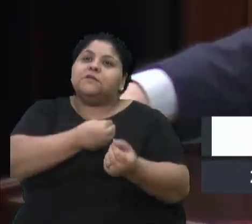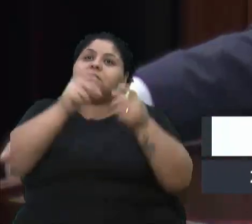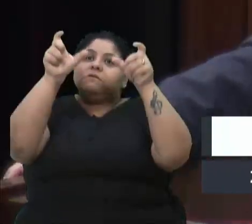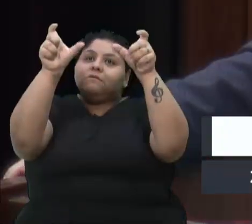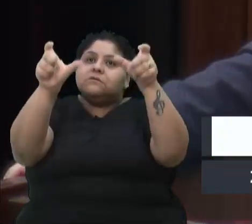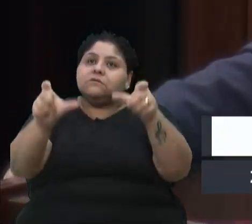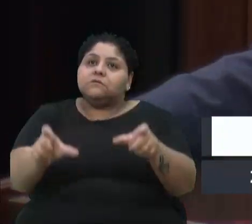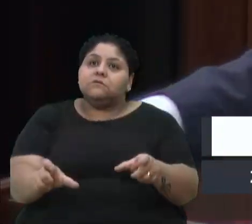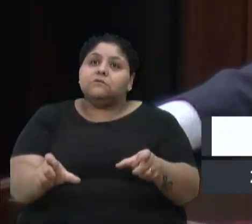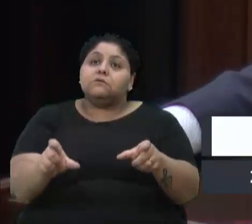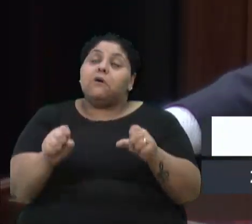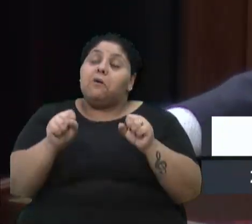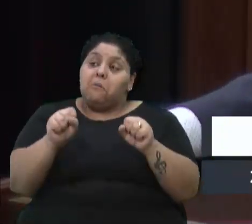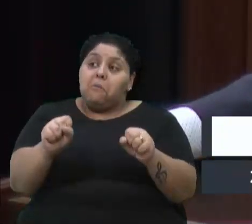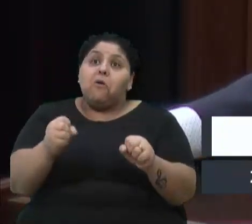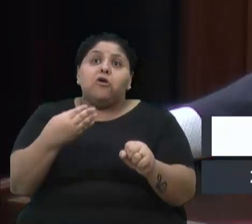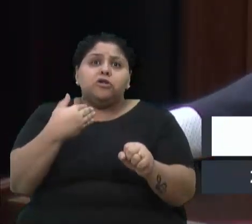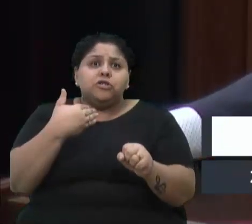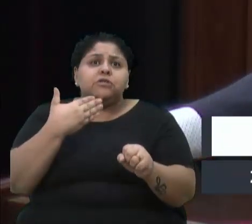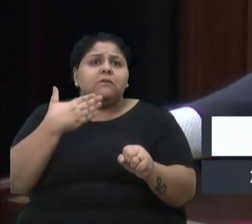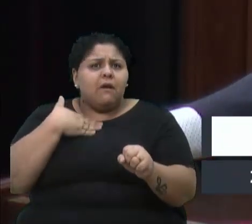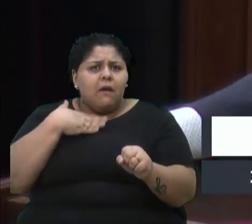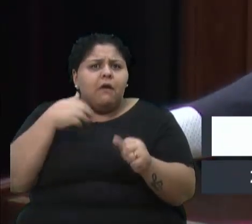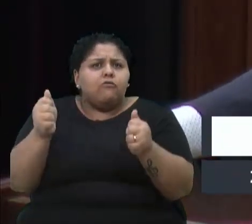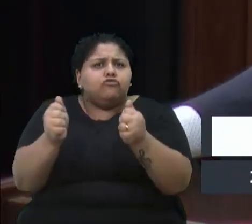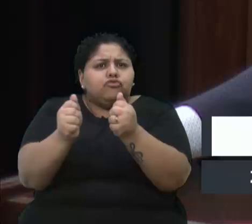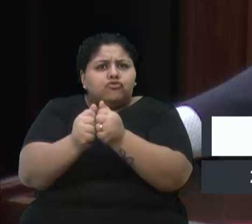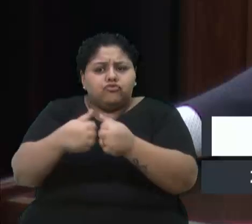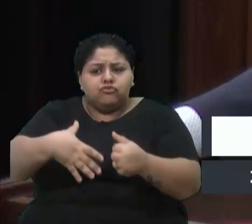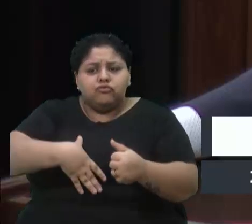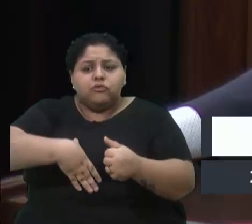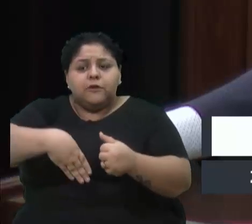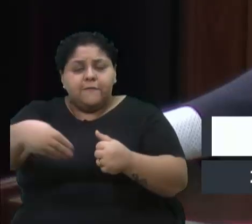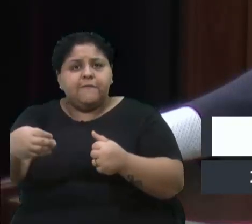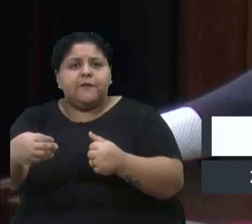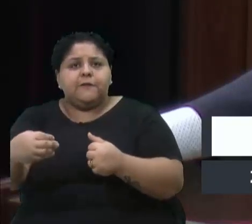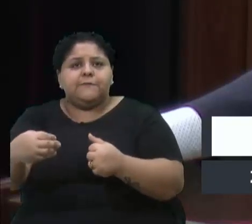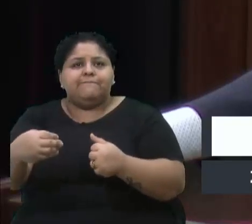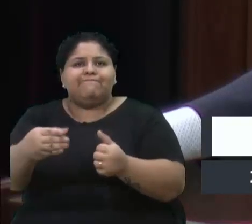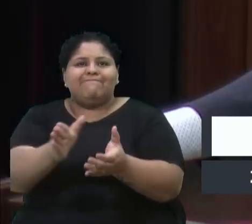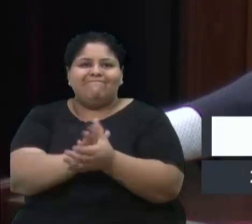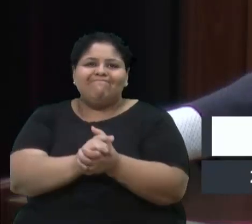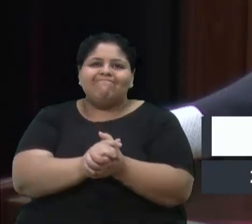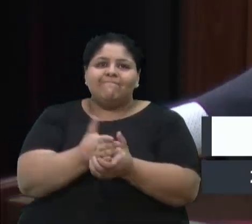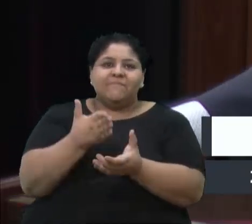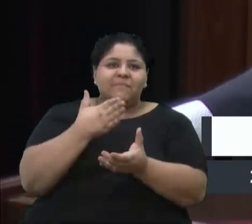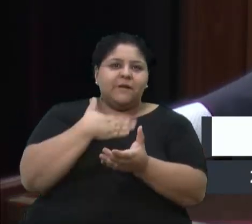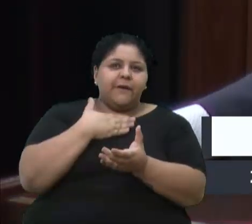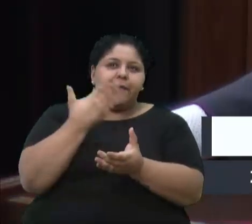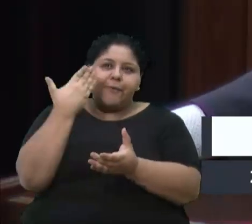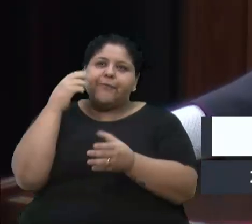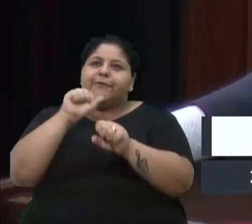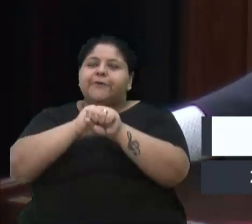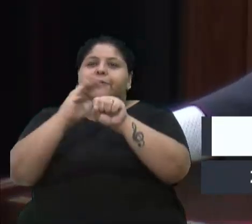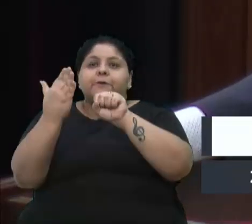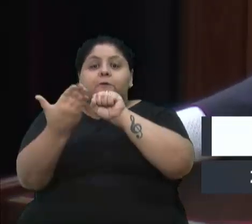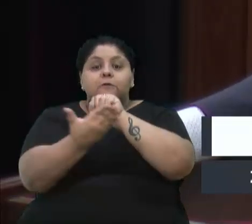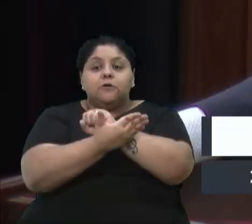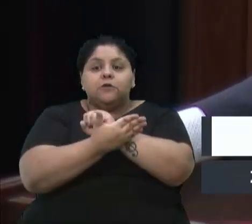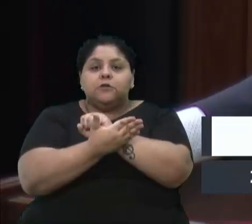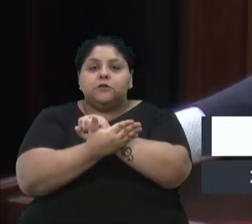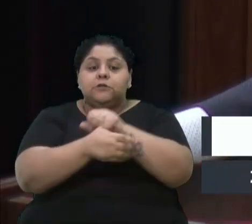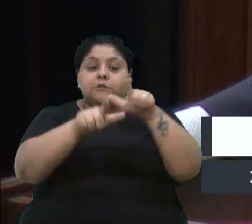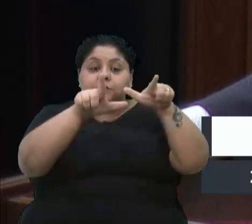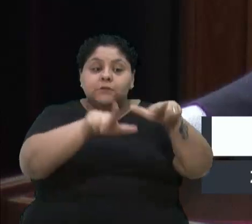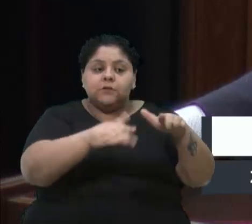ser eu estar lá naquela condição. Eu, quando testei com o teste positivo, fiquei sete dias em casa.